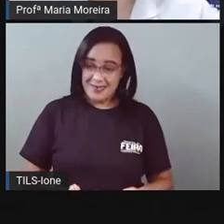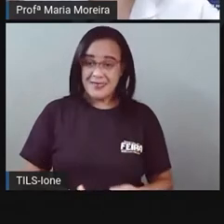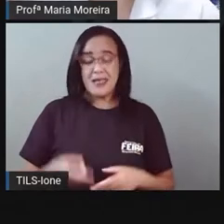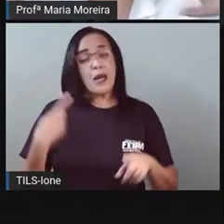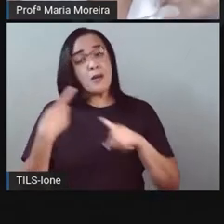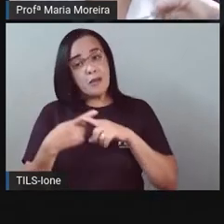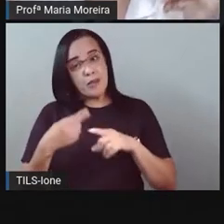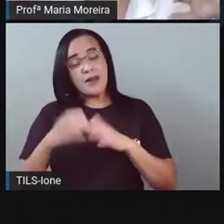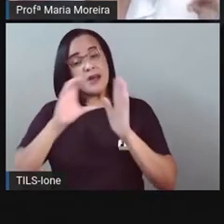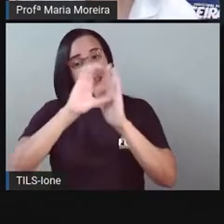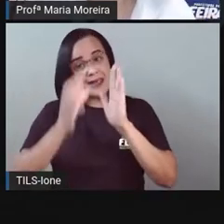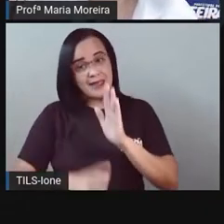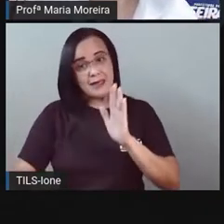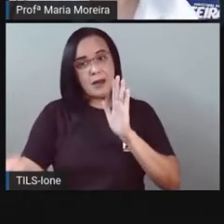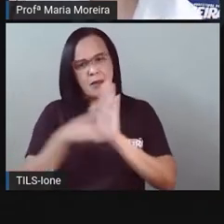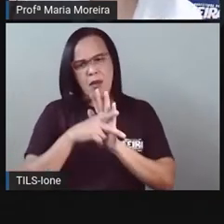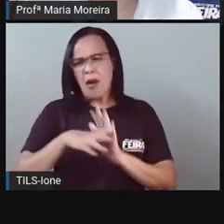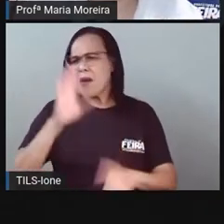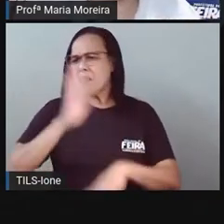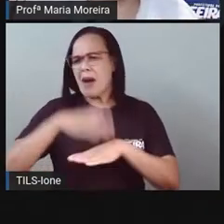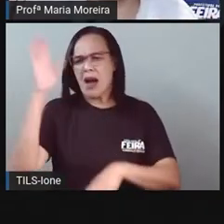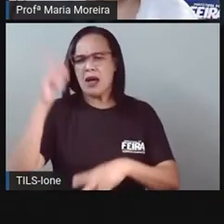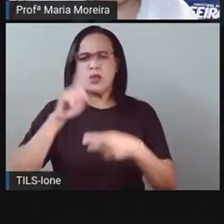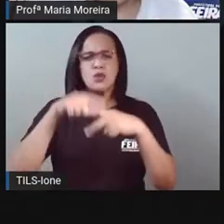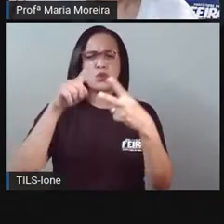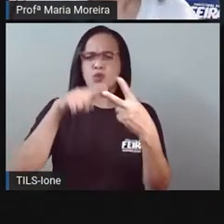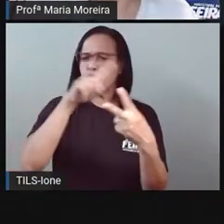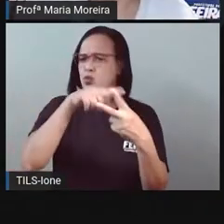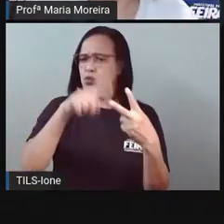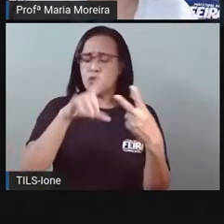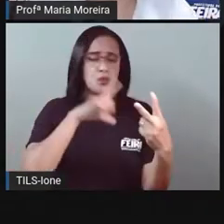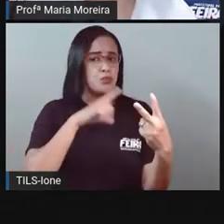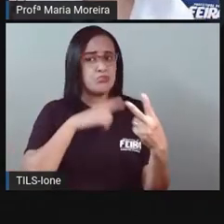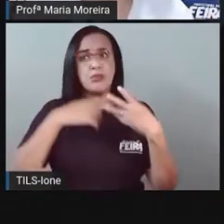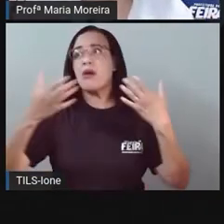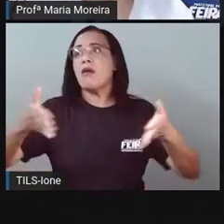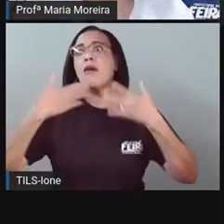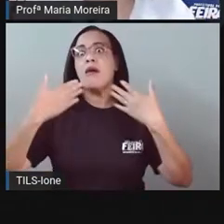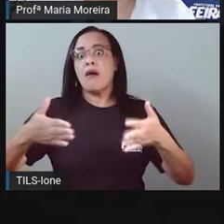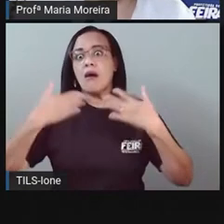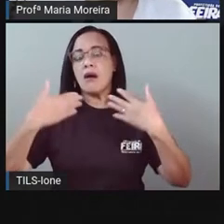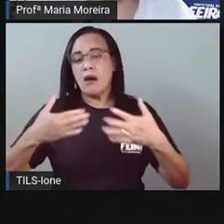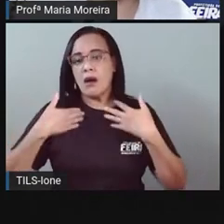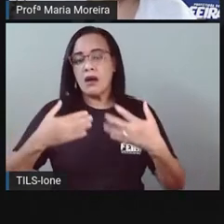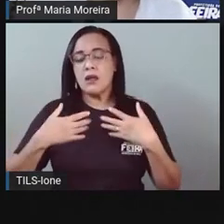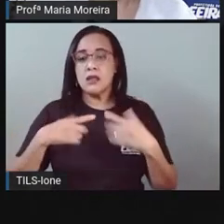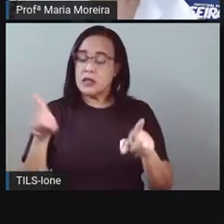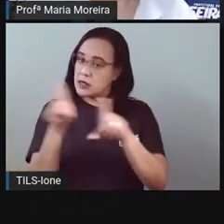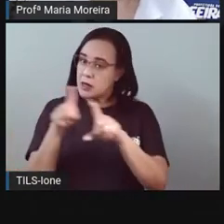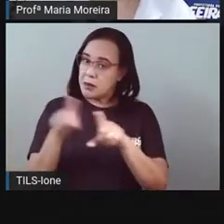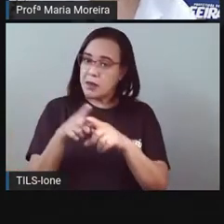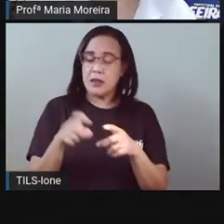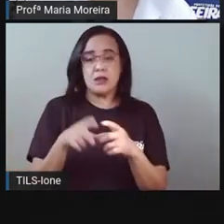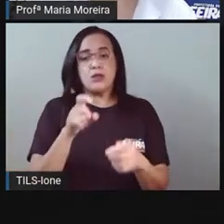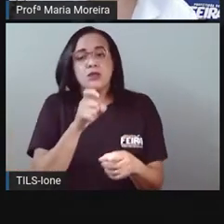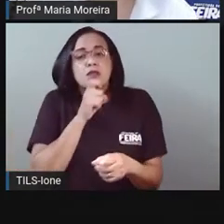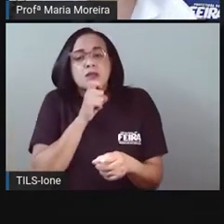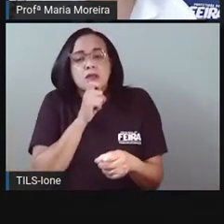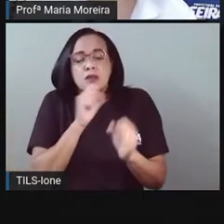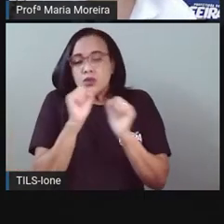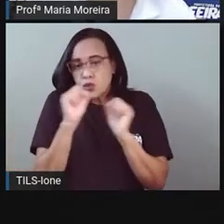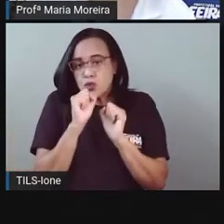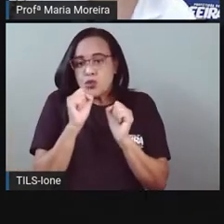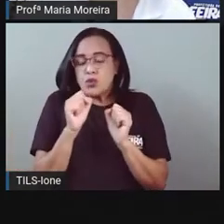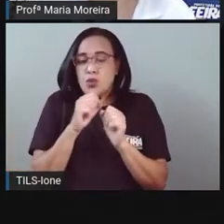duas estações, verão e inverno. Isso não quer dizer que a gente não tenha primavera e outono. A gente tem sim, no entanto, a gente consegue